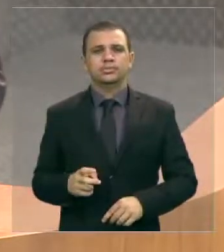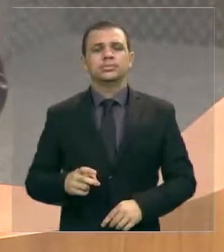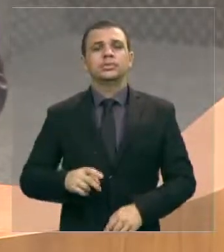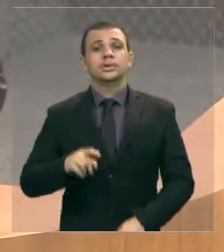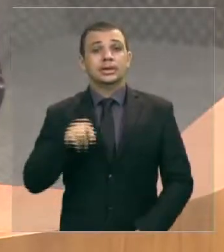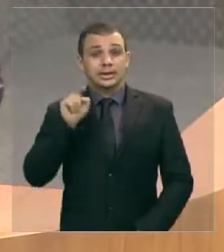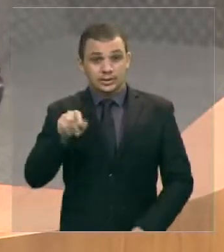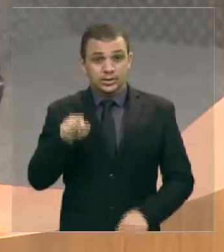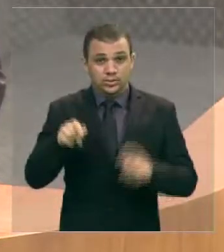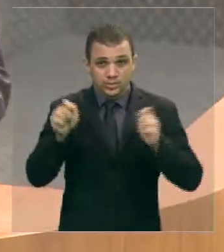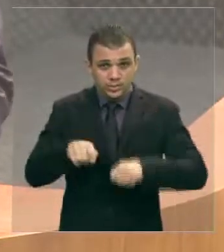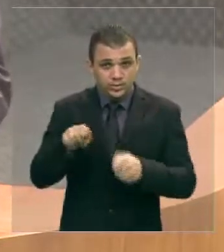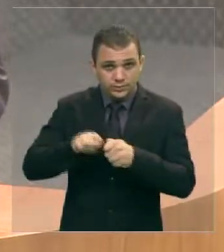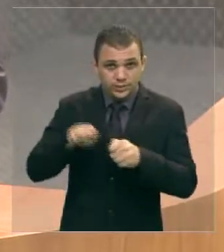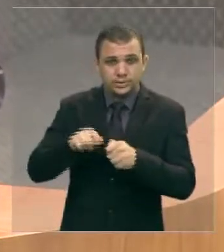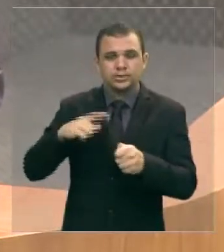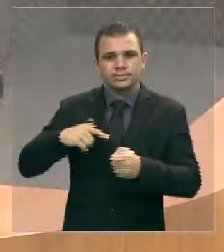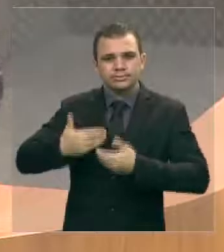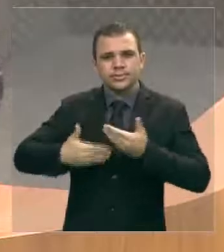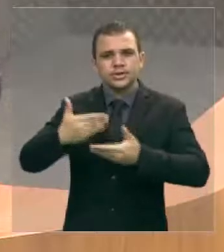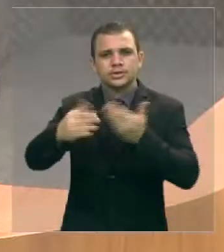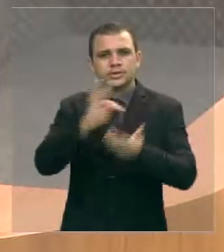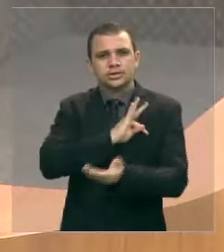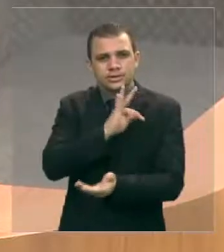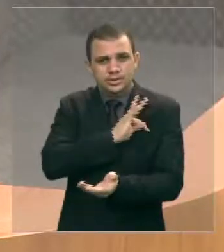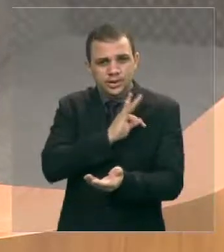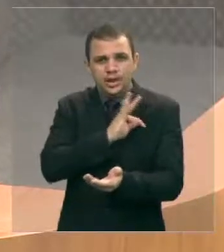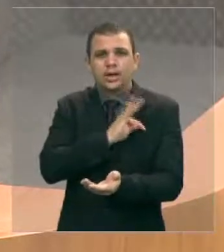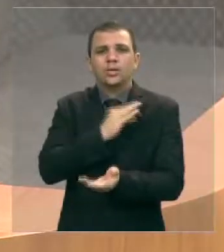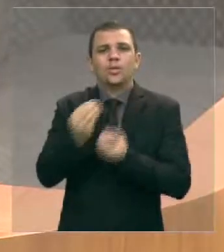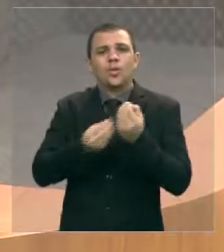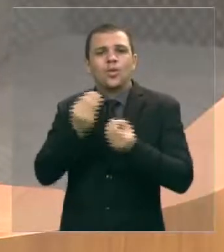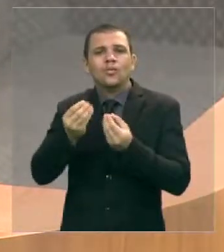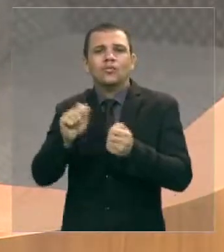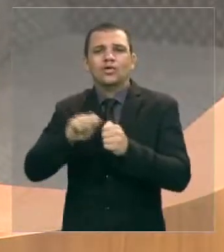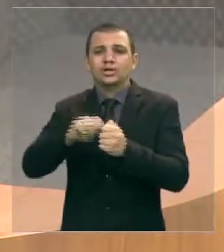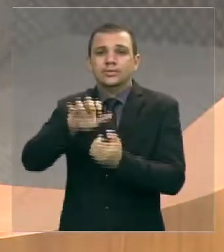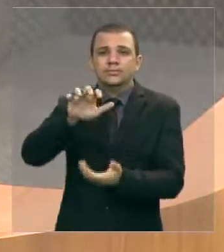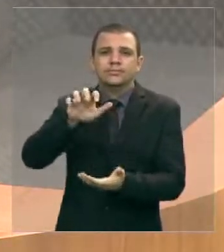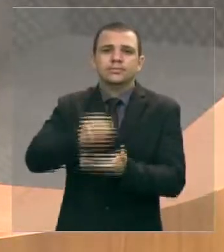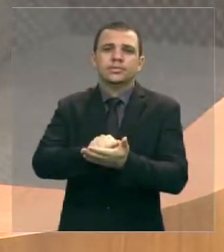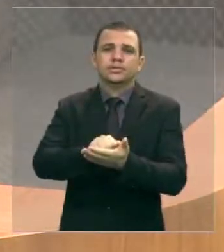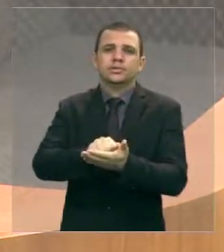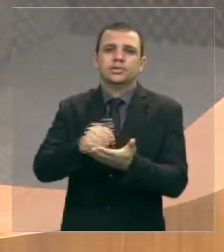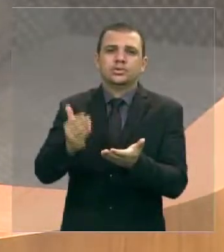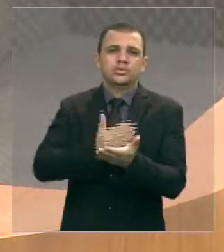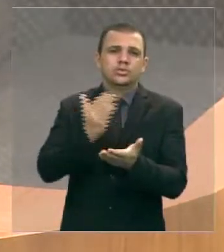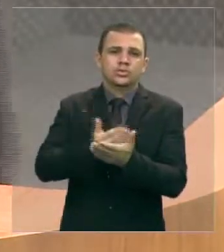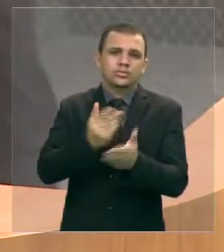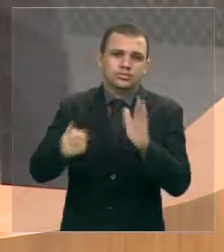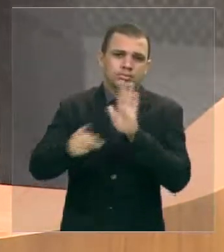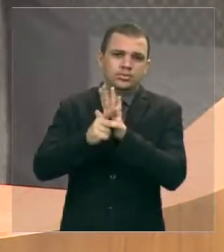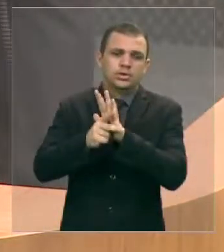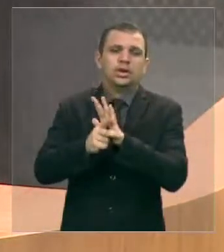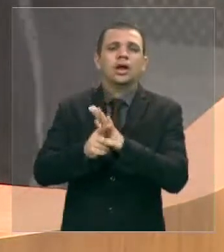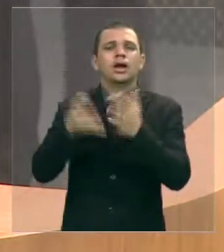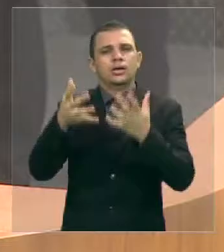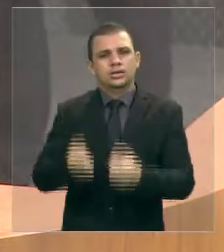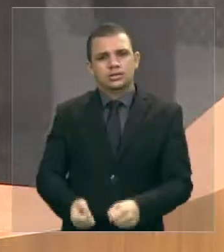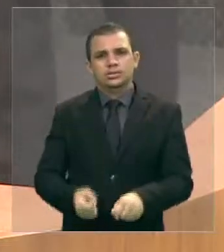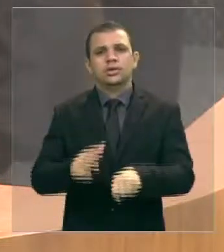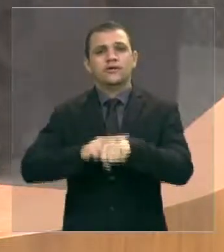esta proposição está regulando que vai permitir o registro em livro próprio reconhecendo o cuchá